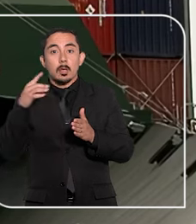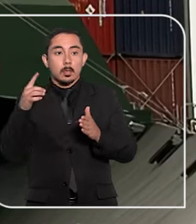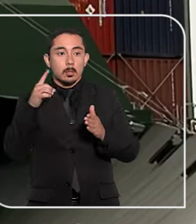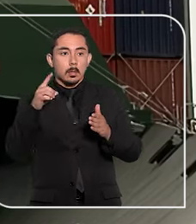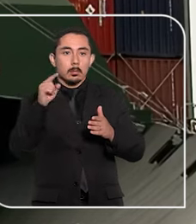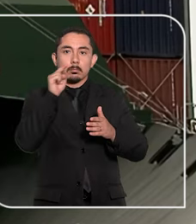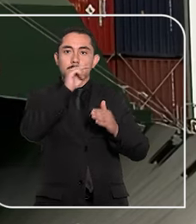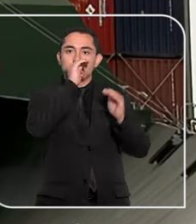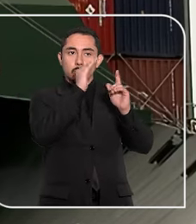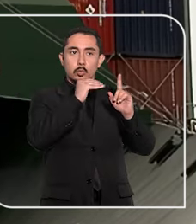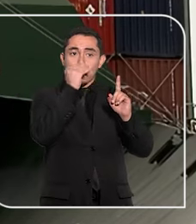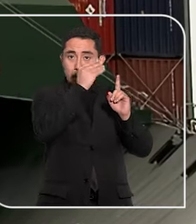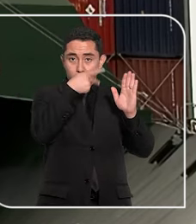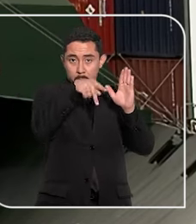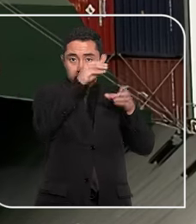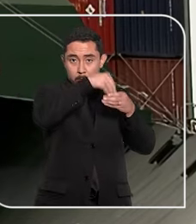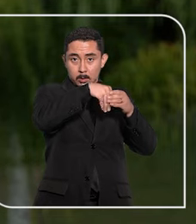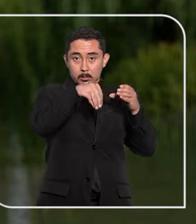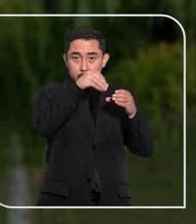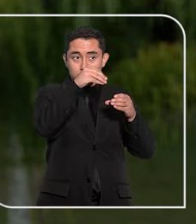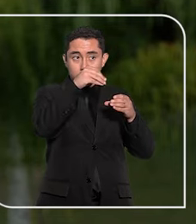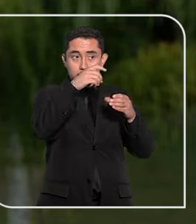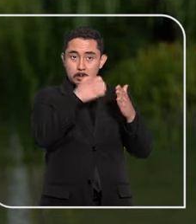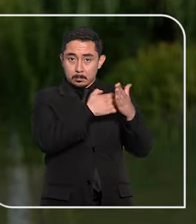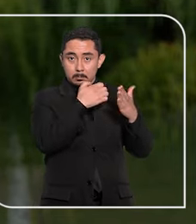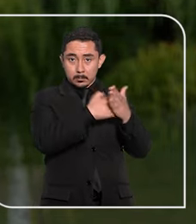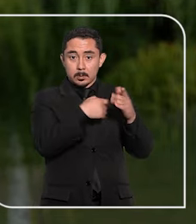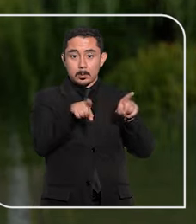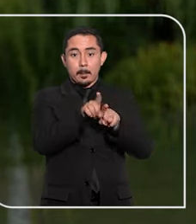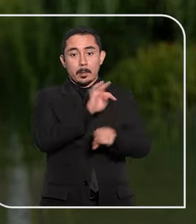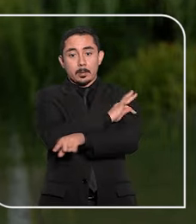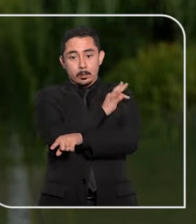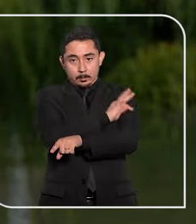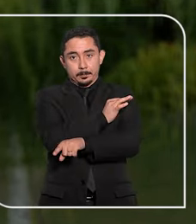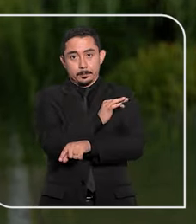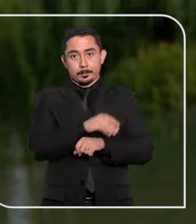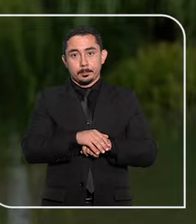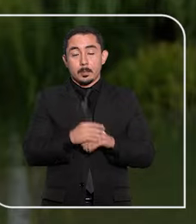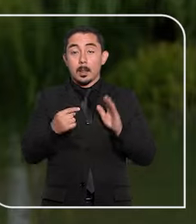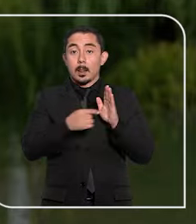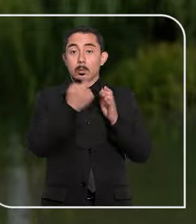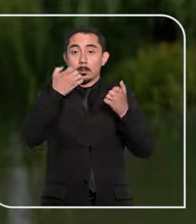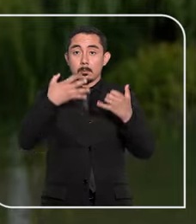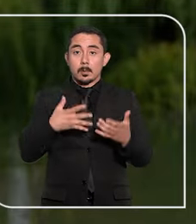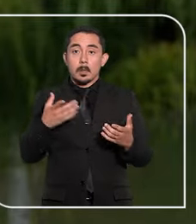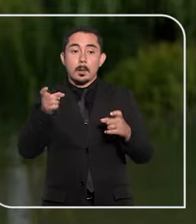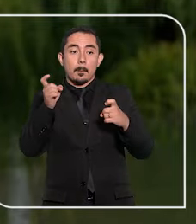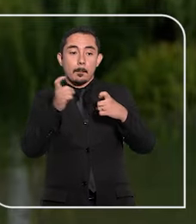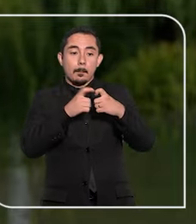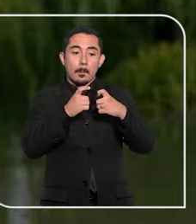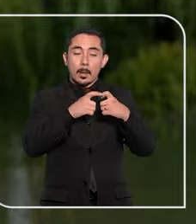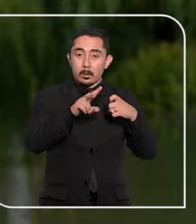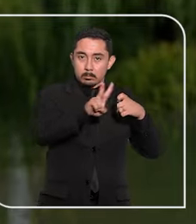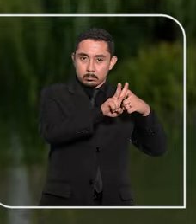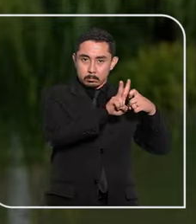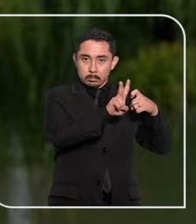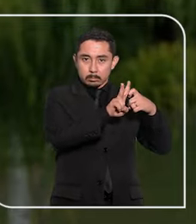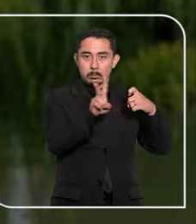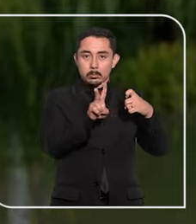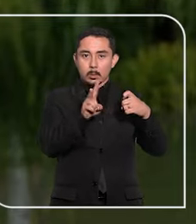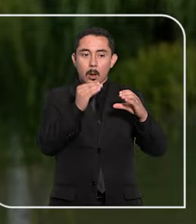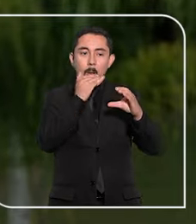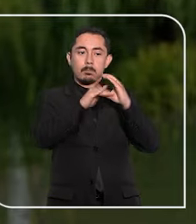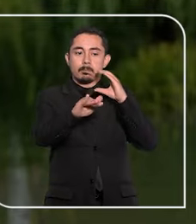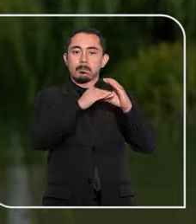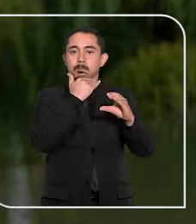executivos da empresa e de técnicos. Segundo a denúncia, uma médica veterinária teria trocado e-mails sobre os